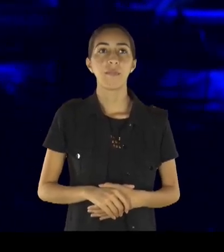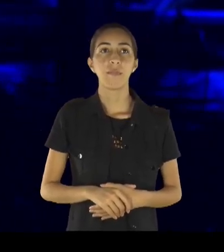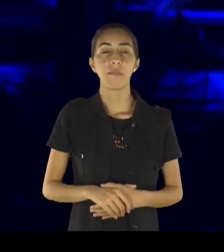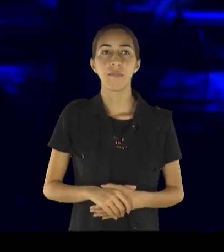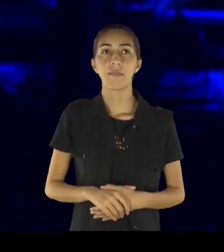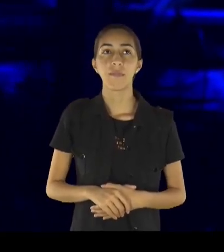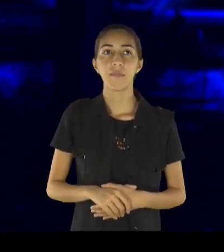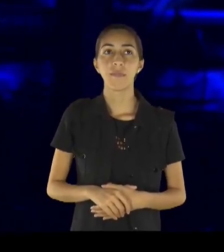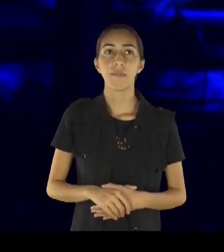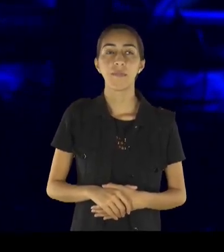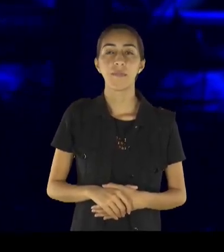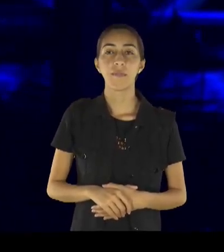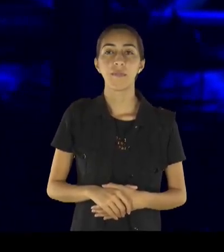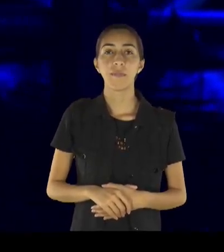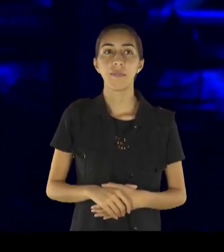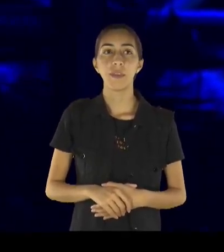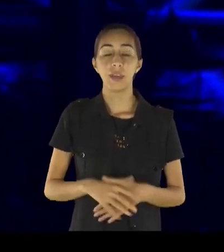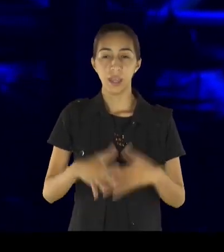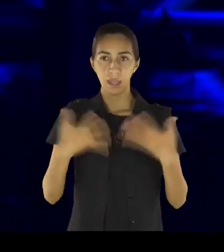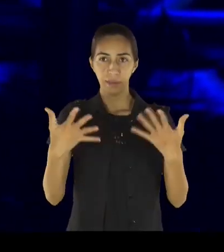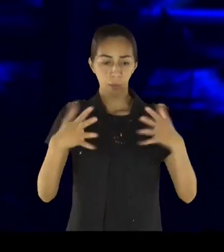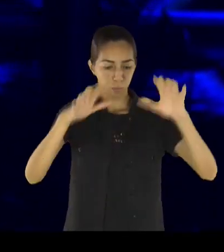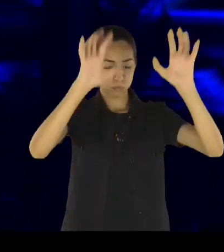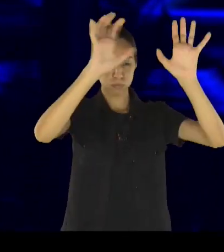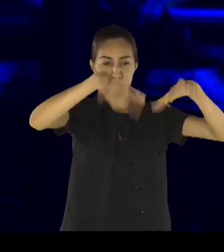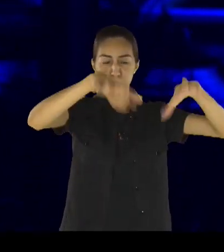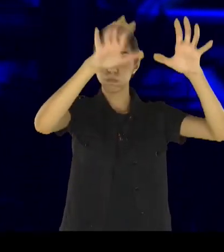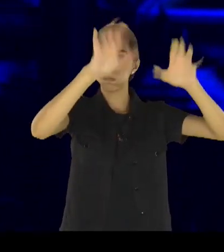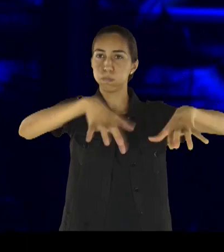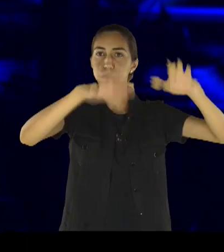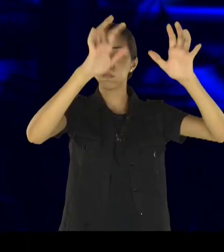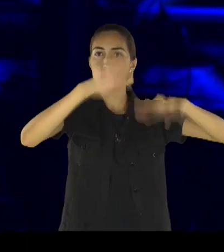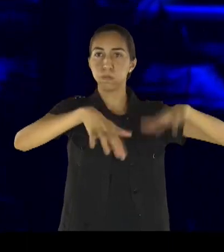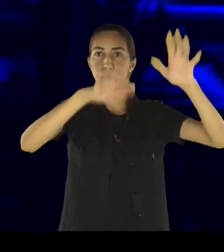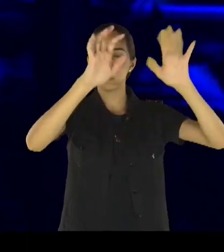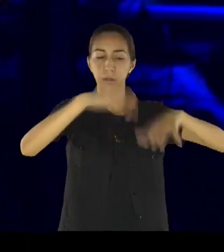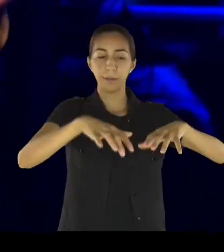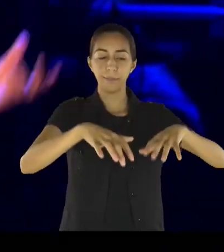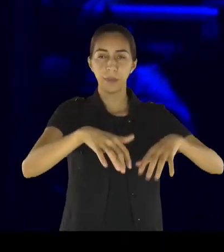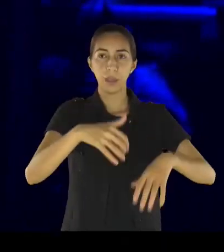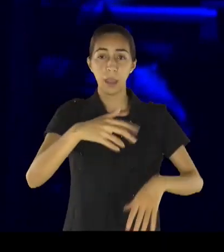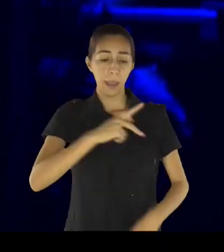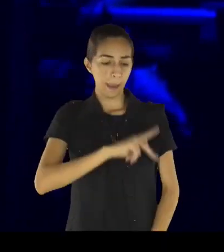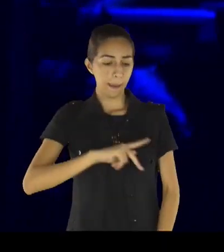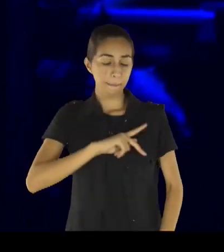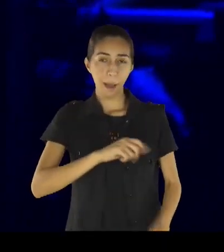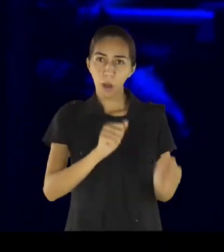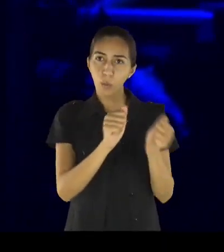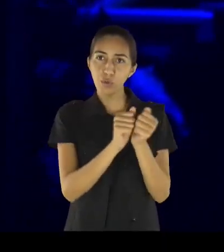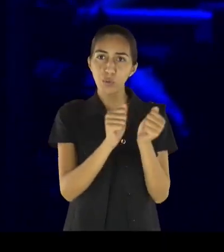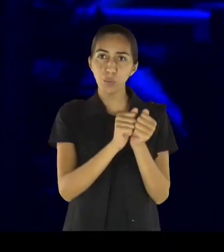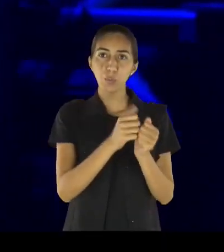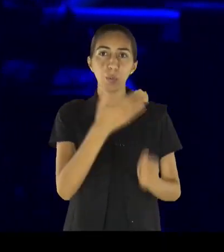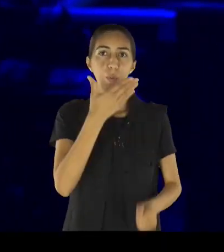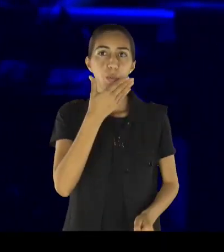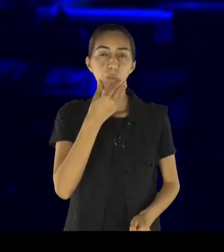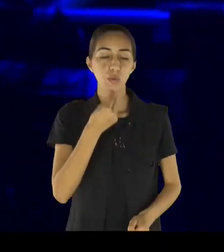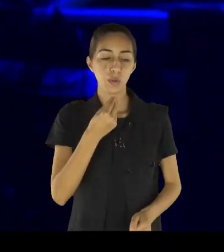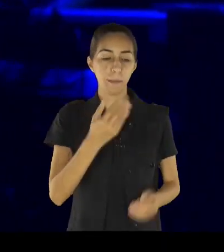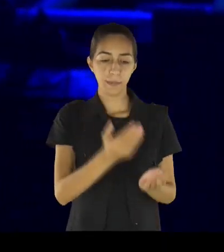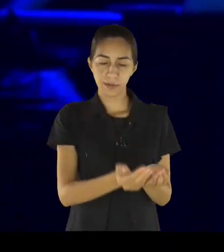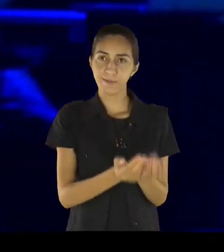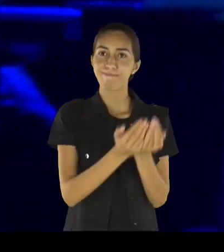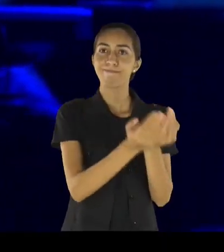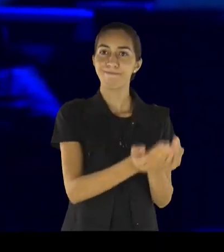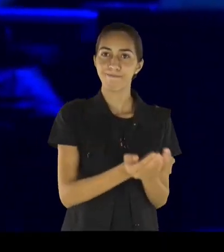não via o sol, não via as estrelas, chuva, tempestade, e eles ali, jogaram tudo para fora, só estava esperando a hora de morrer,